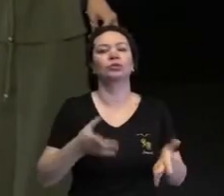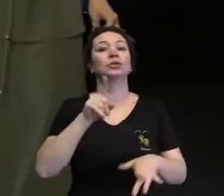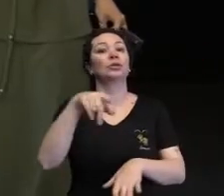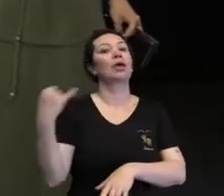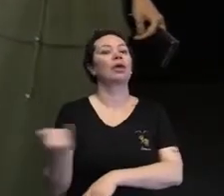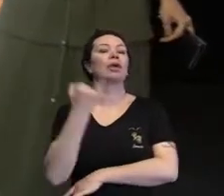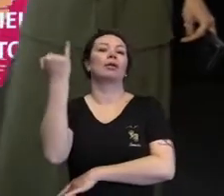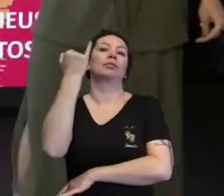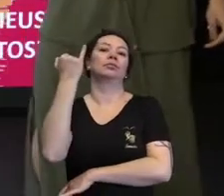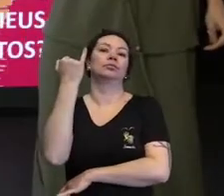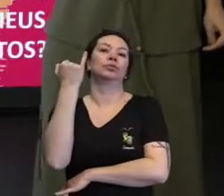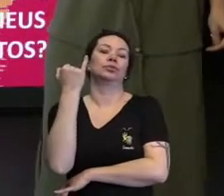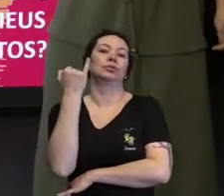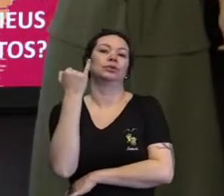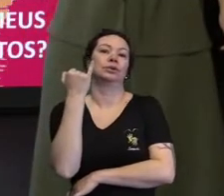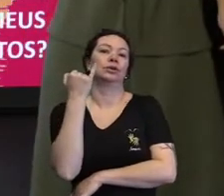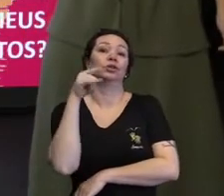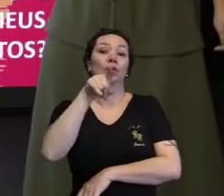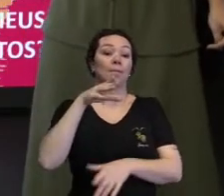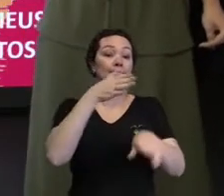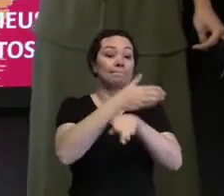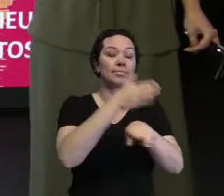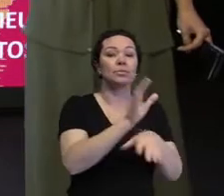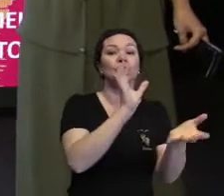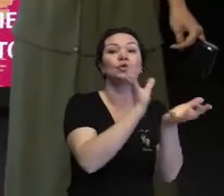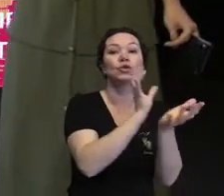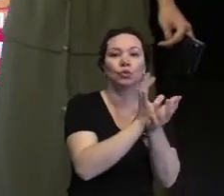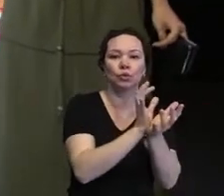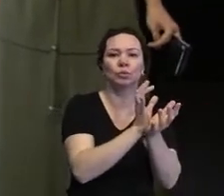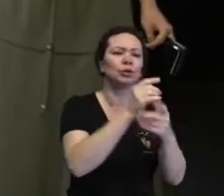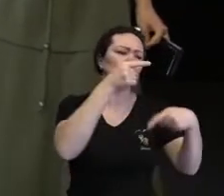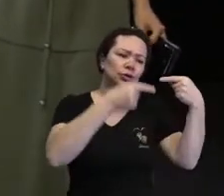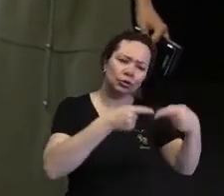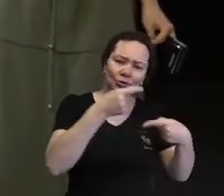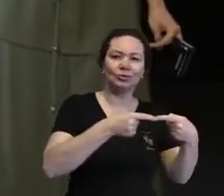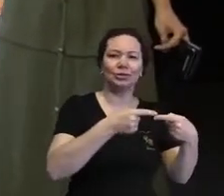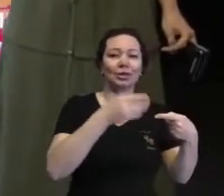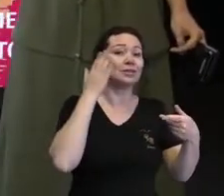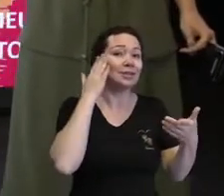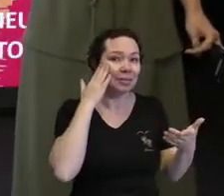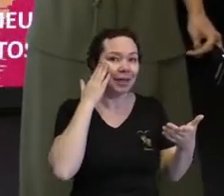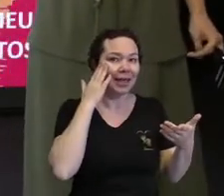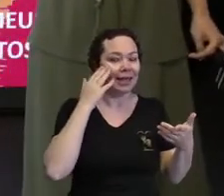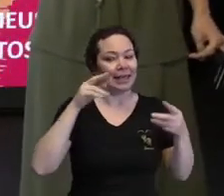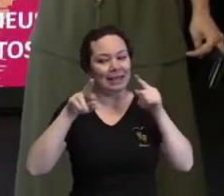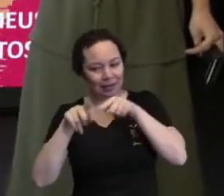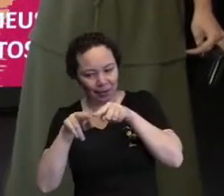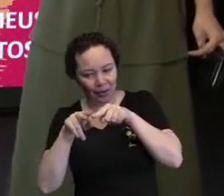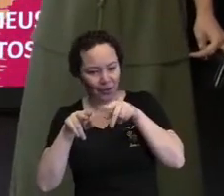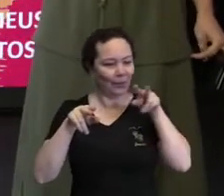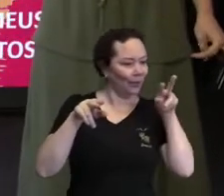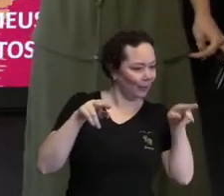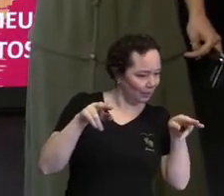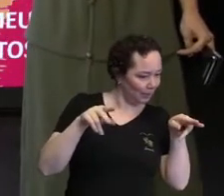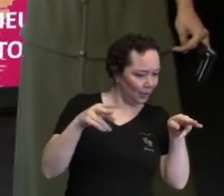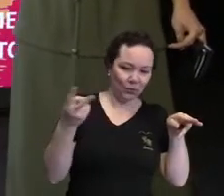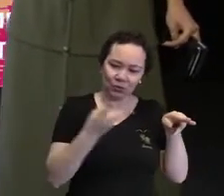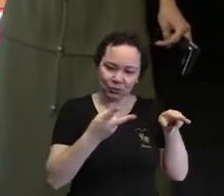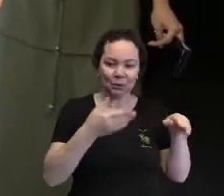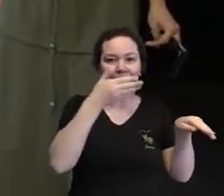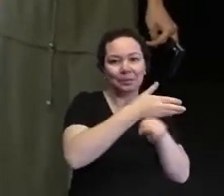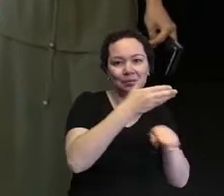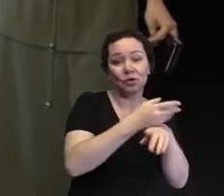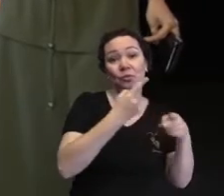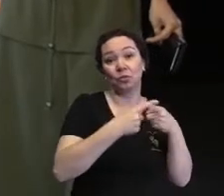importância de estar em grupos que a gente possa falar de igual para igual. De irmãos para irmãos. Afinal de contas, o